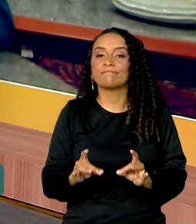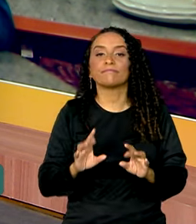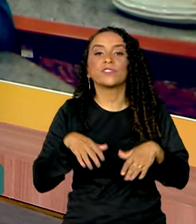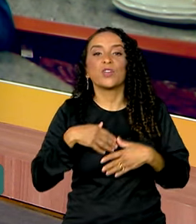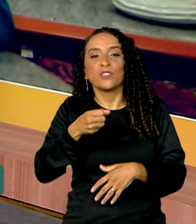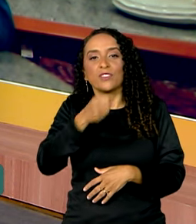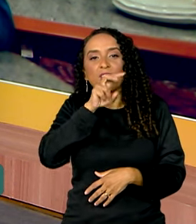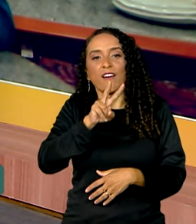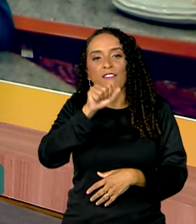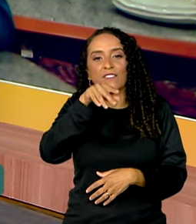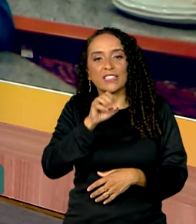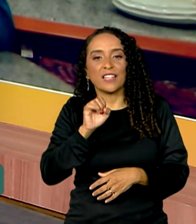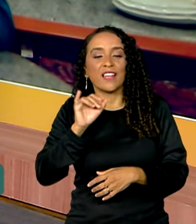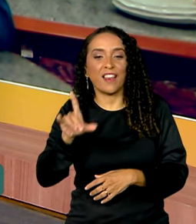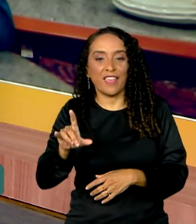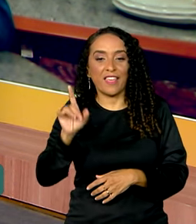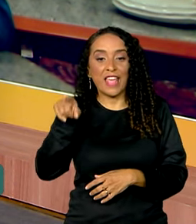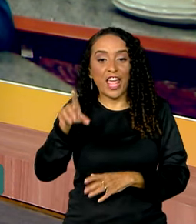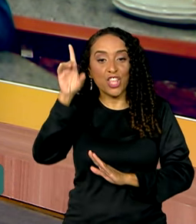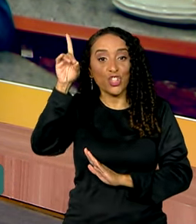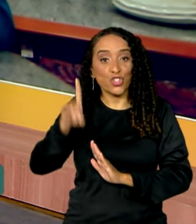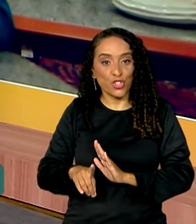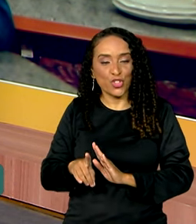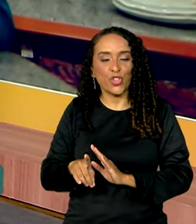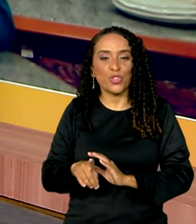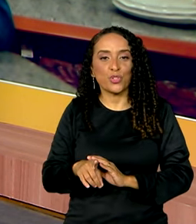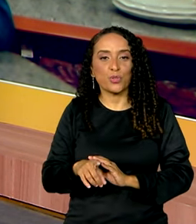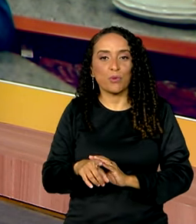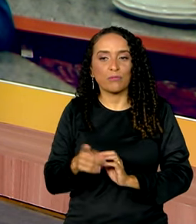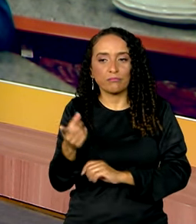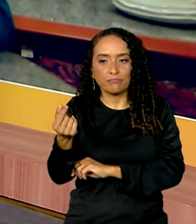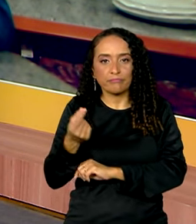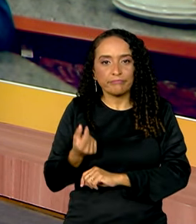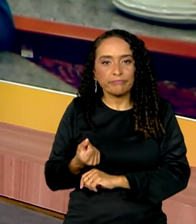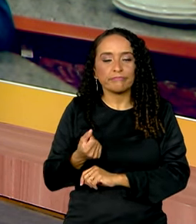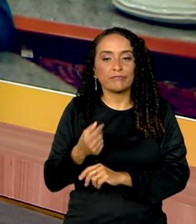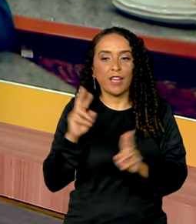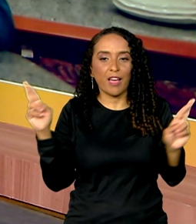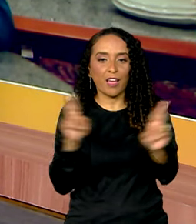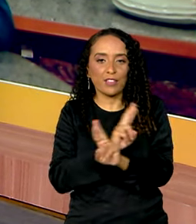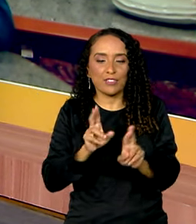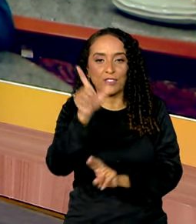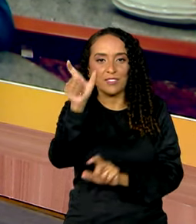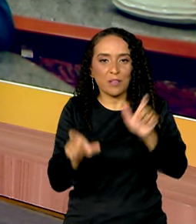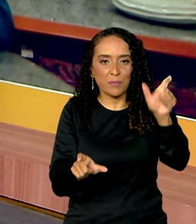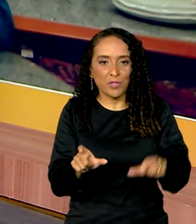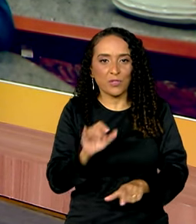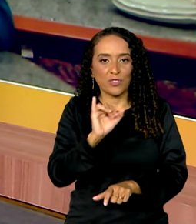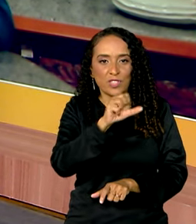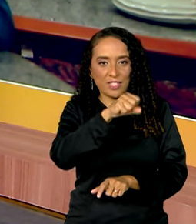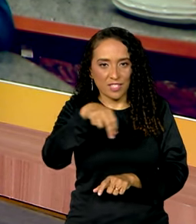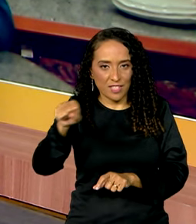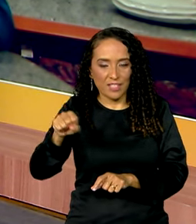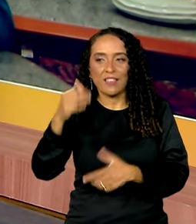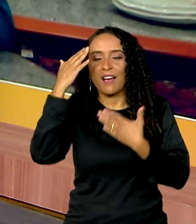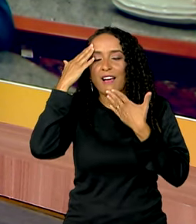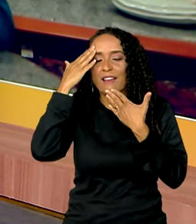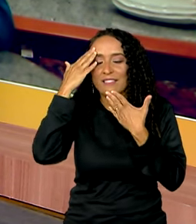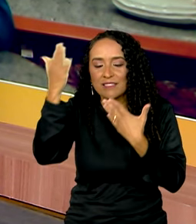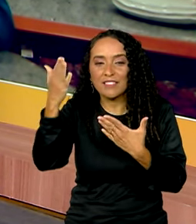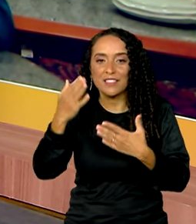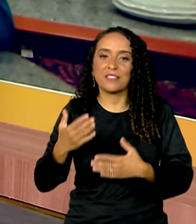entrevistei Vanderlei Barbosa dos Santos, ele que é diretor de benefícios e relacionamento com o cidadão do INSS. Eu agradeço